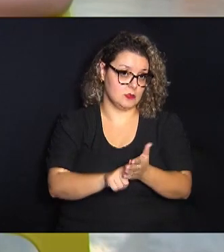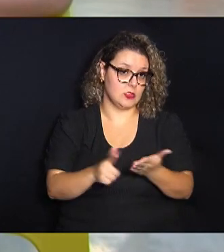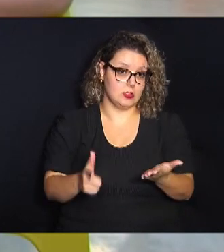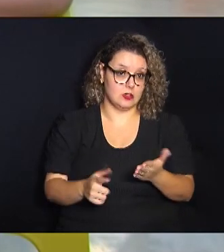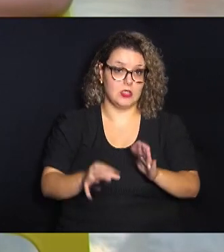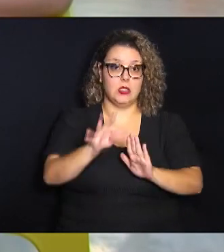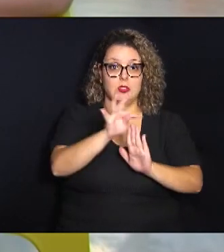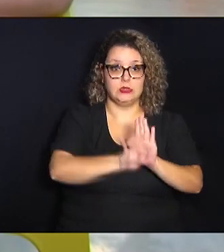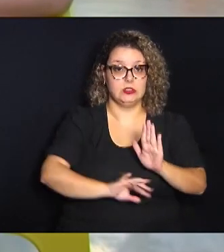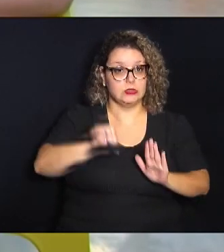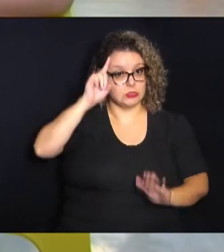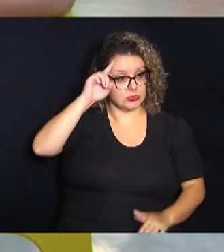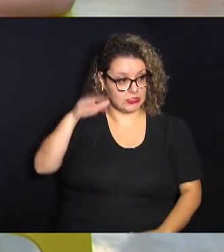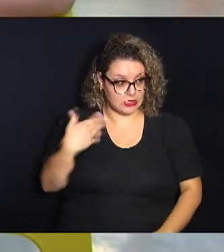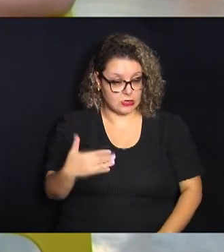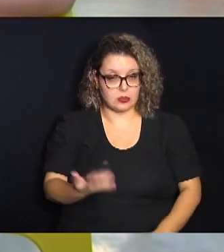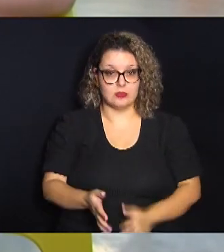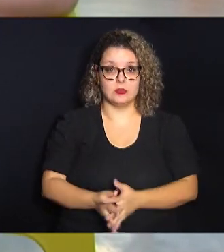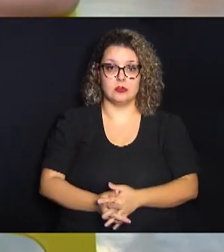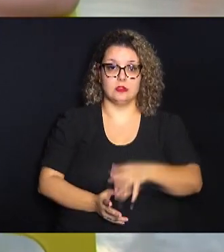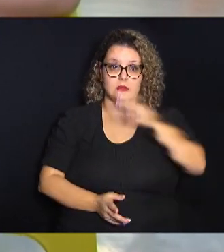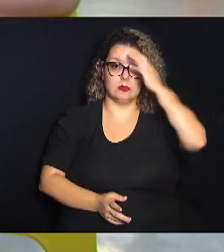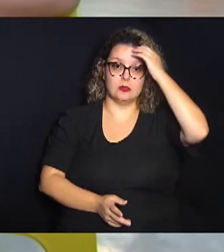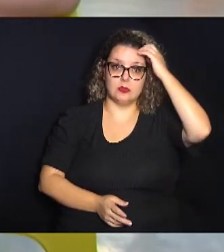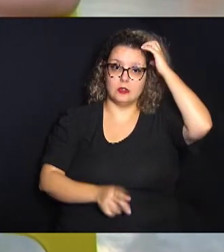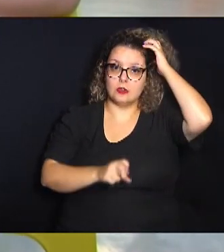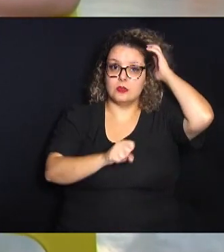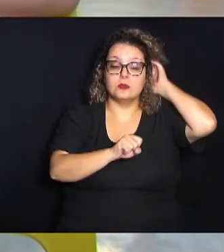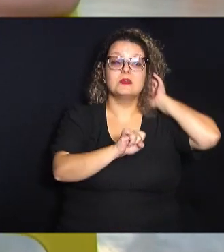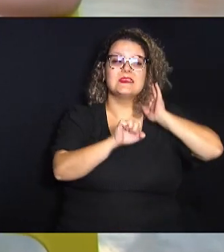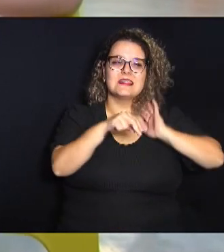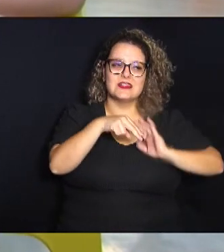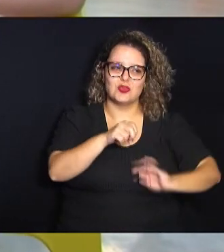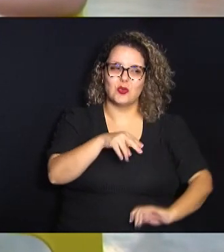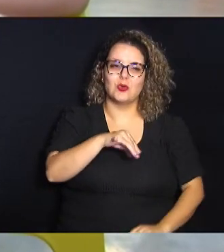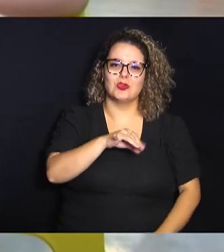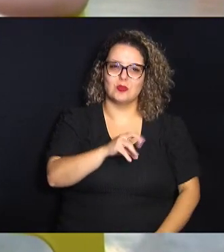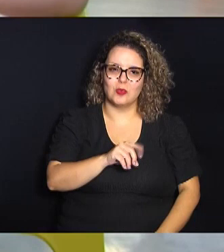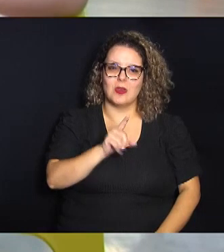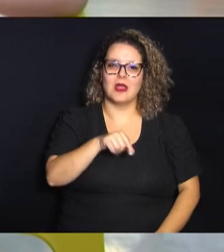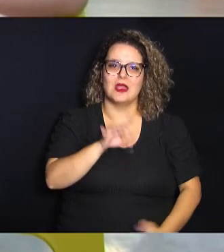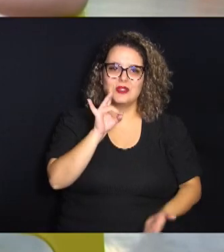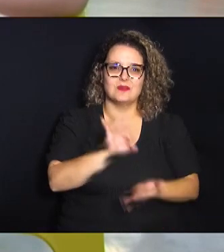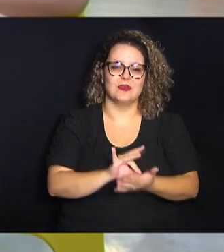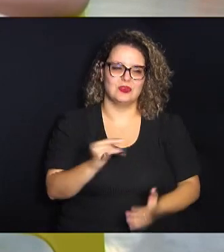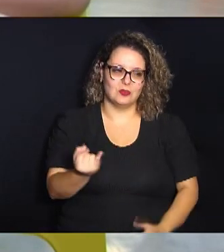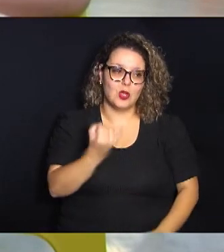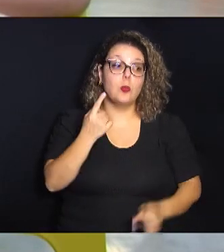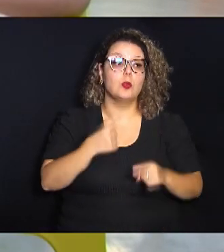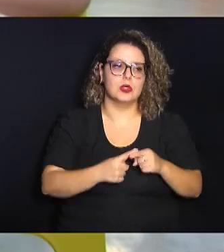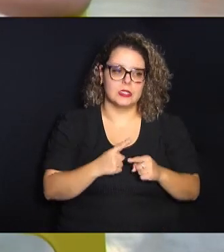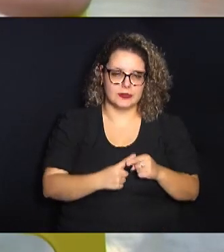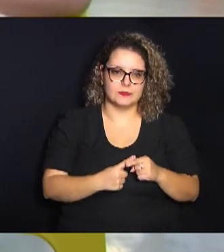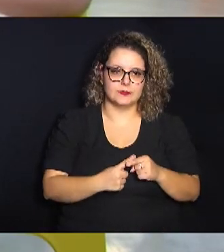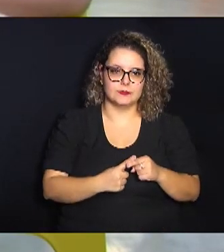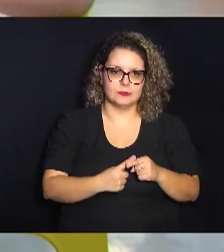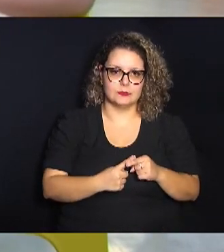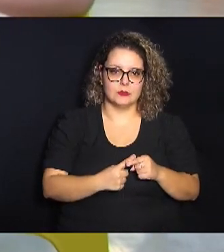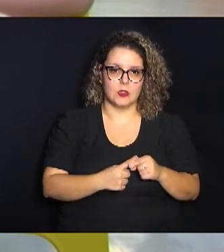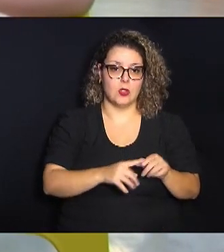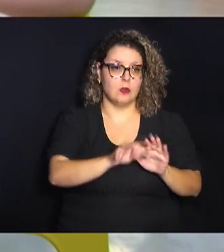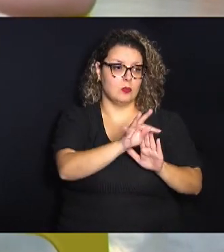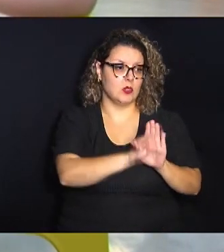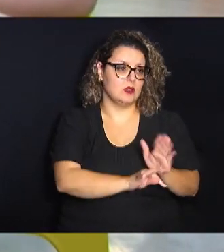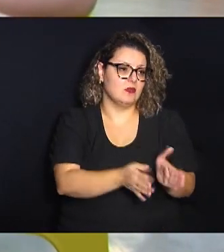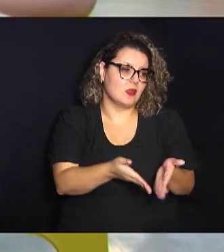todos os dias e tudo mais então o sinônimo ele é de fato extremamente importante porque é para o texto não ficar